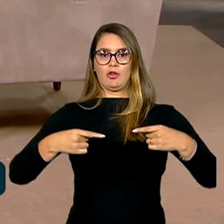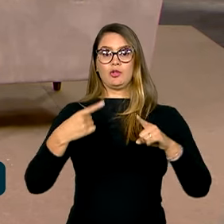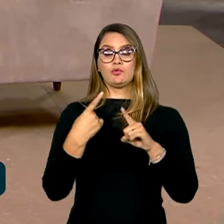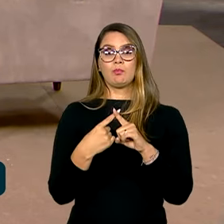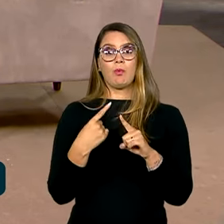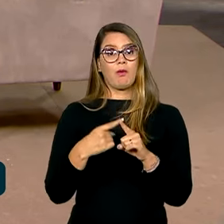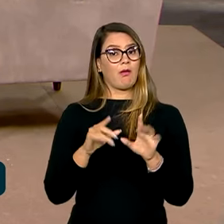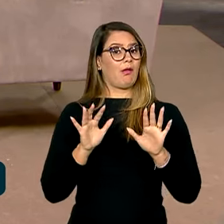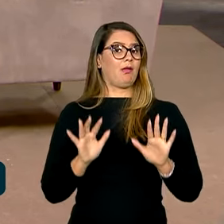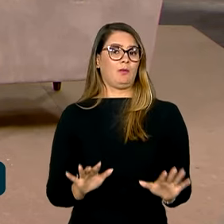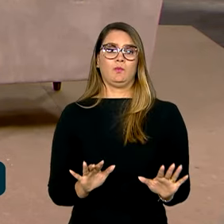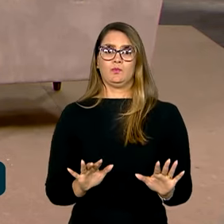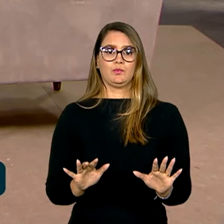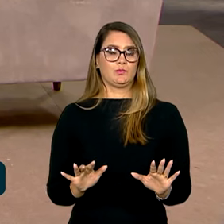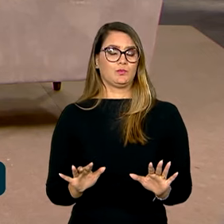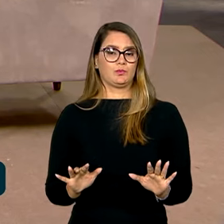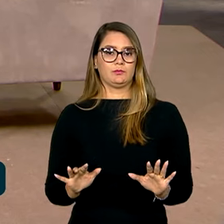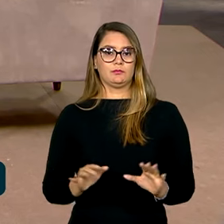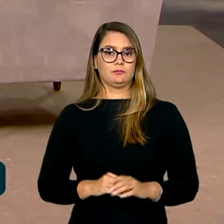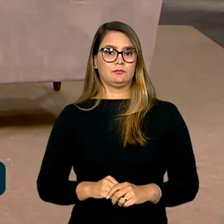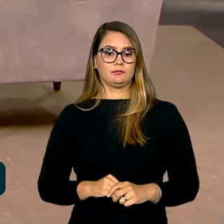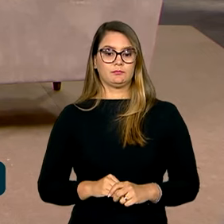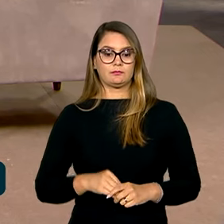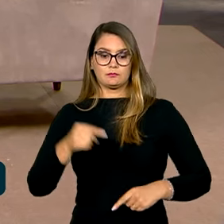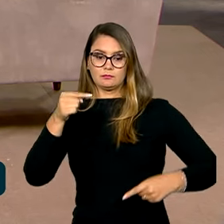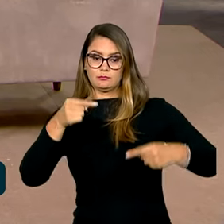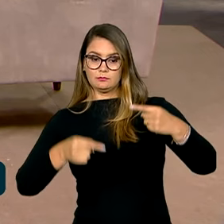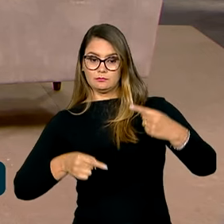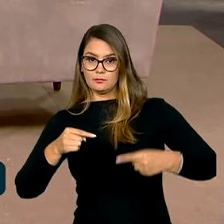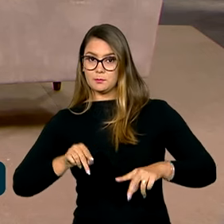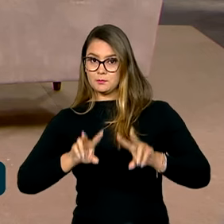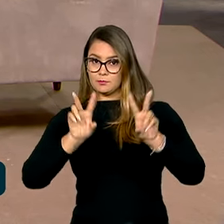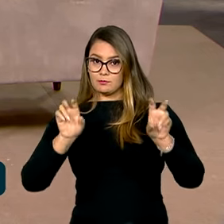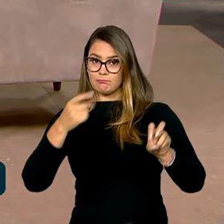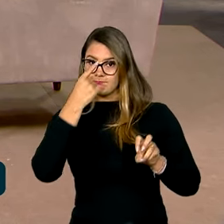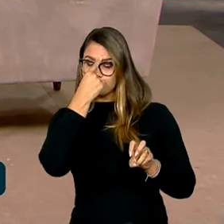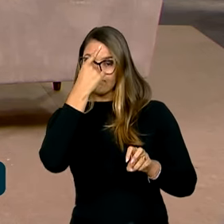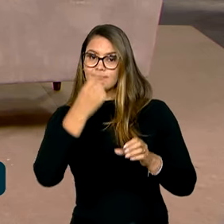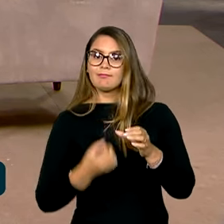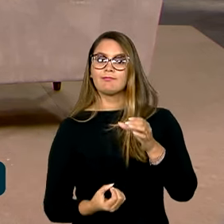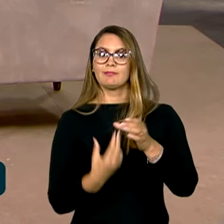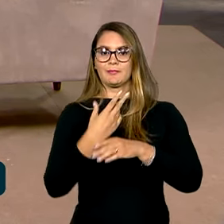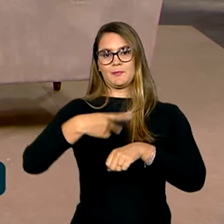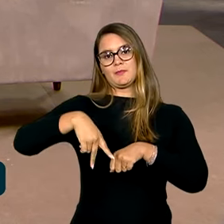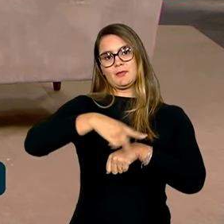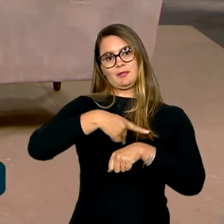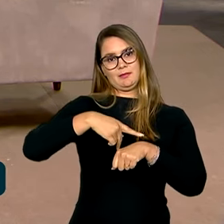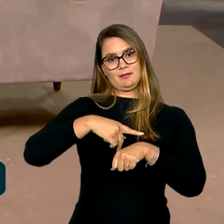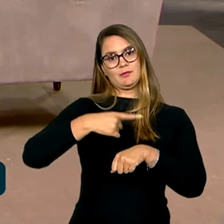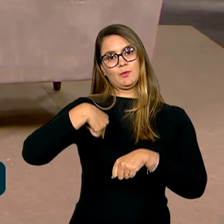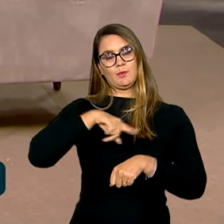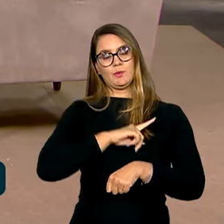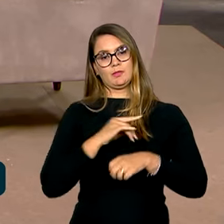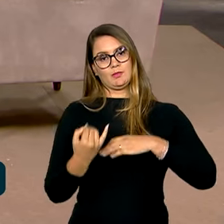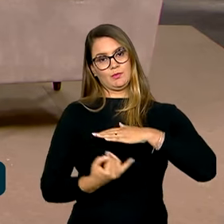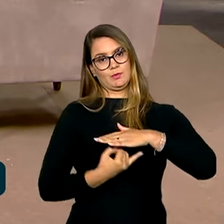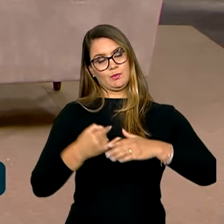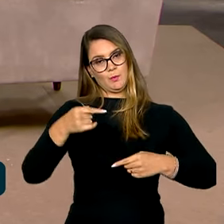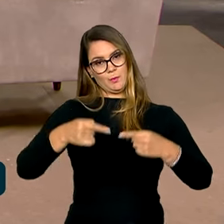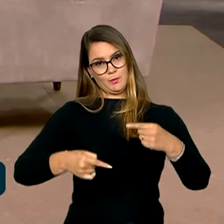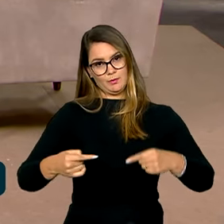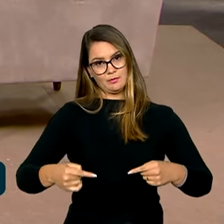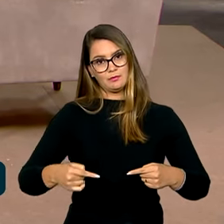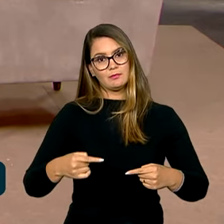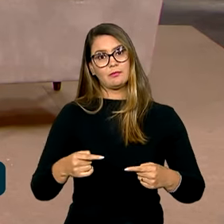justamente isso que... o debate sobre essas ideias é que constrói o nosso país enquanto instituição política, é justamente